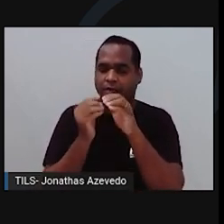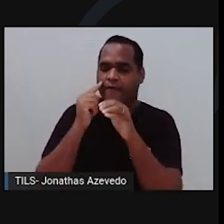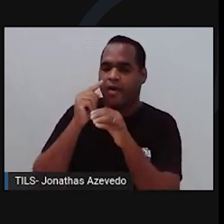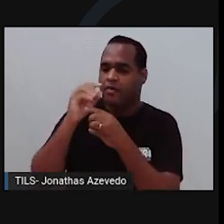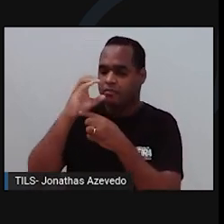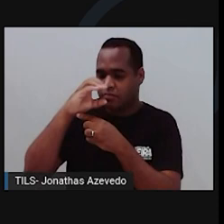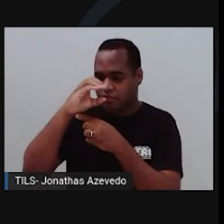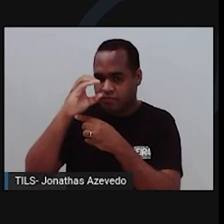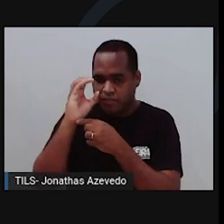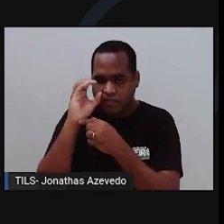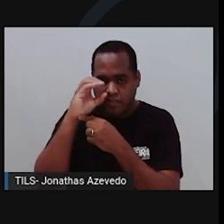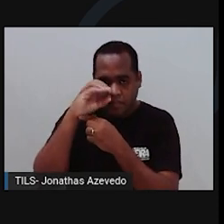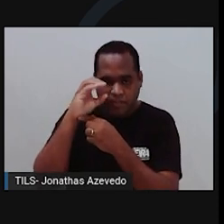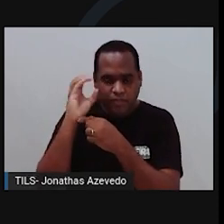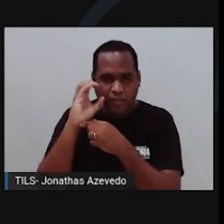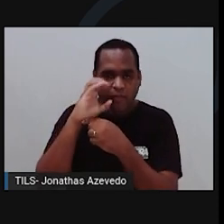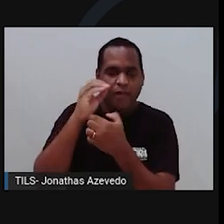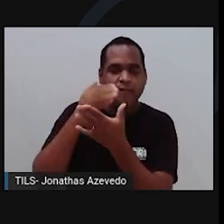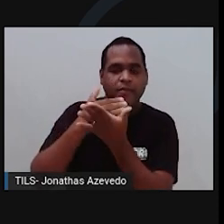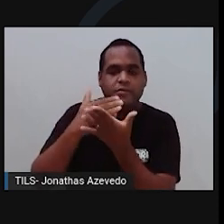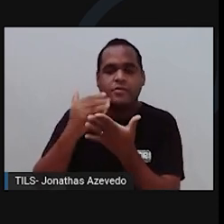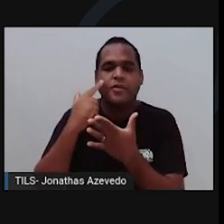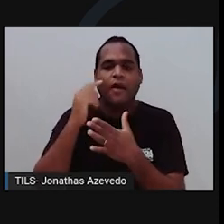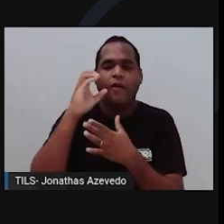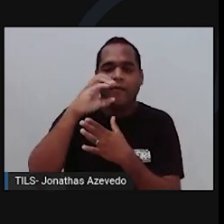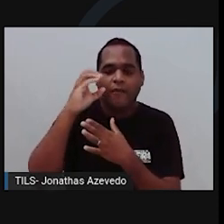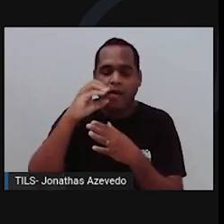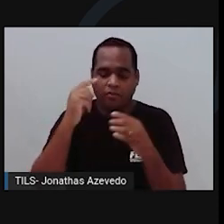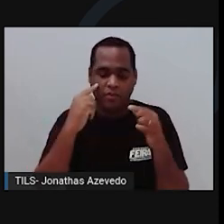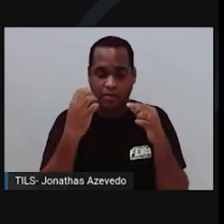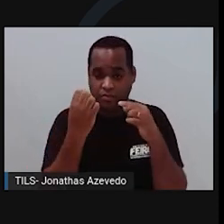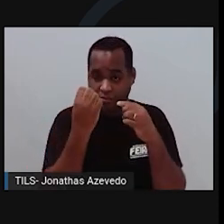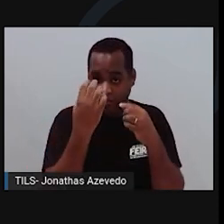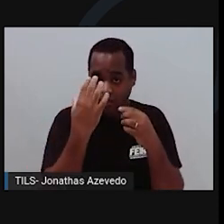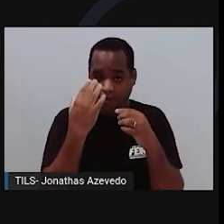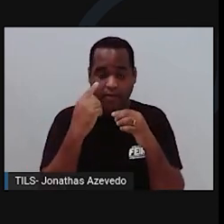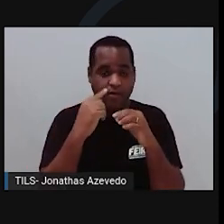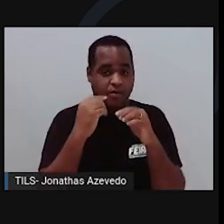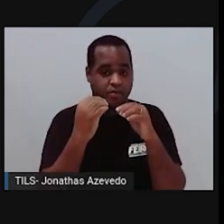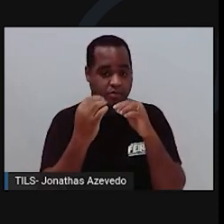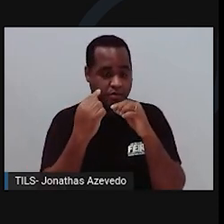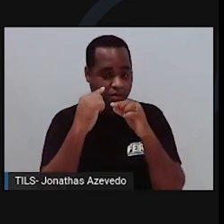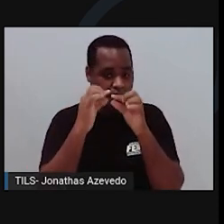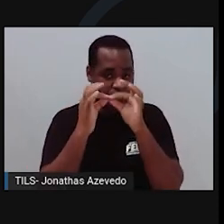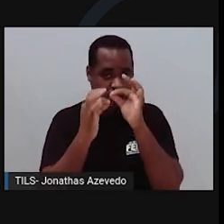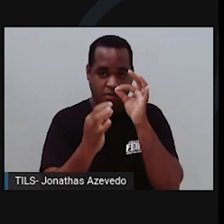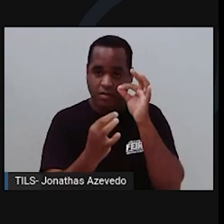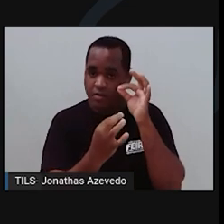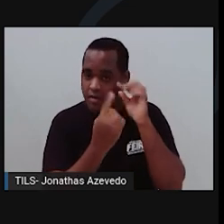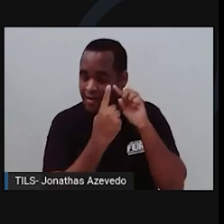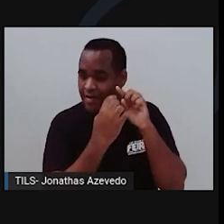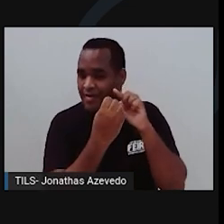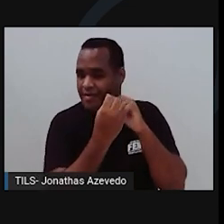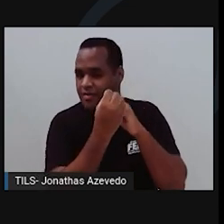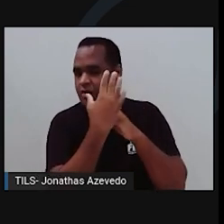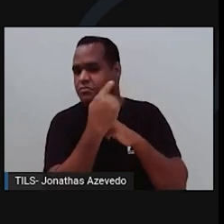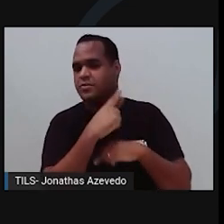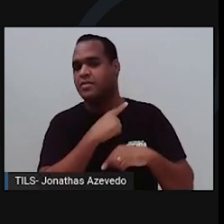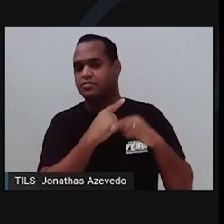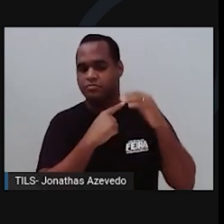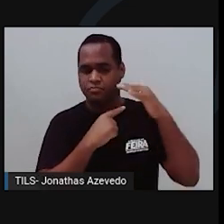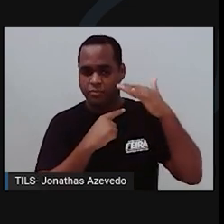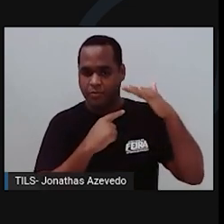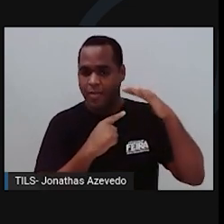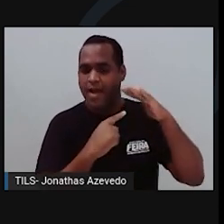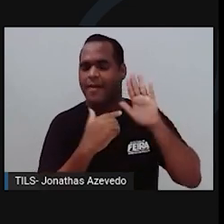iniciado pela córnea. No cristalino, meio transparente contendo proteínas cristalizadas, a luz sofre uma segunda refração. Ao